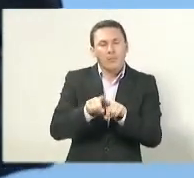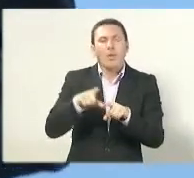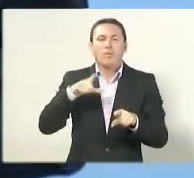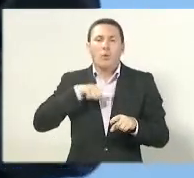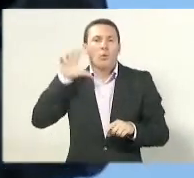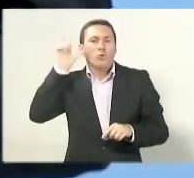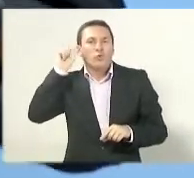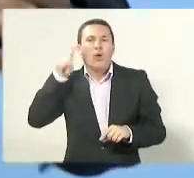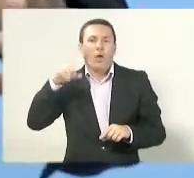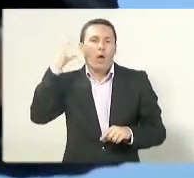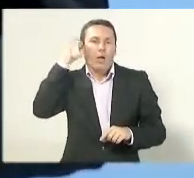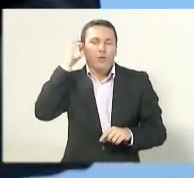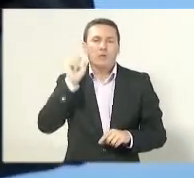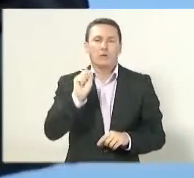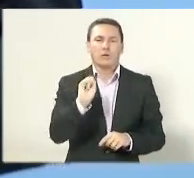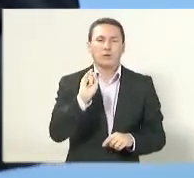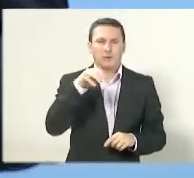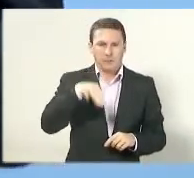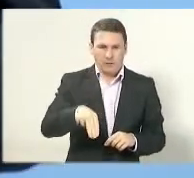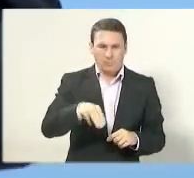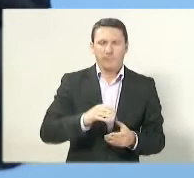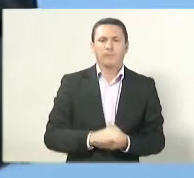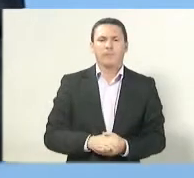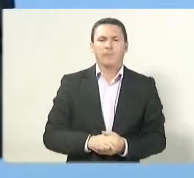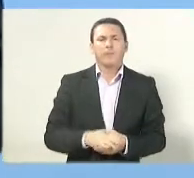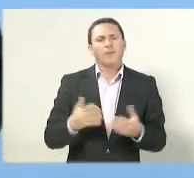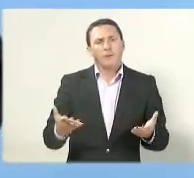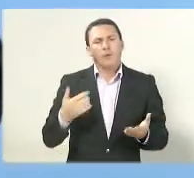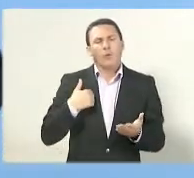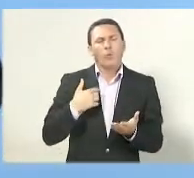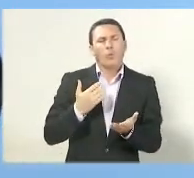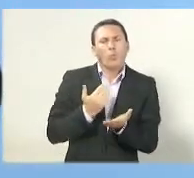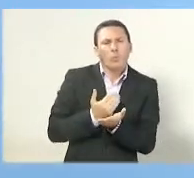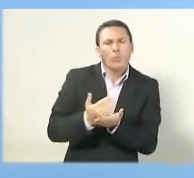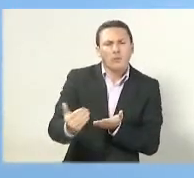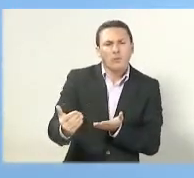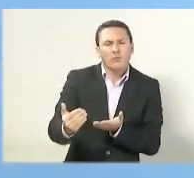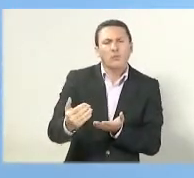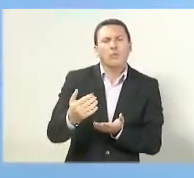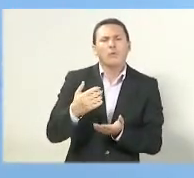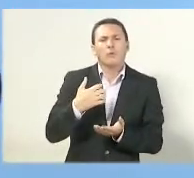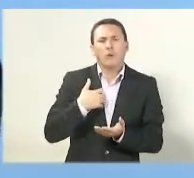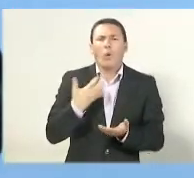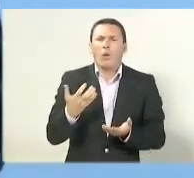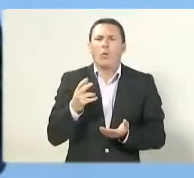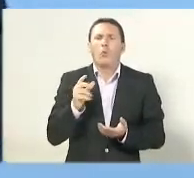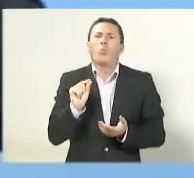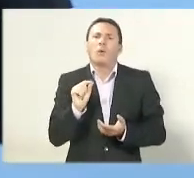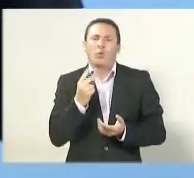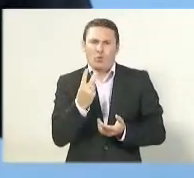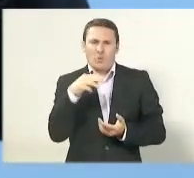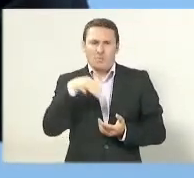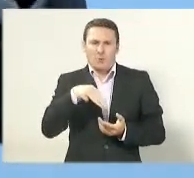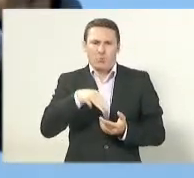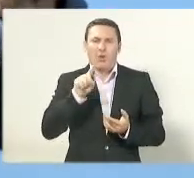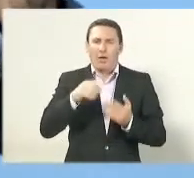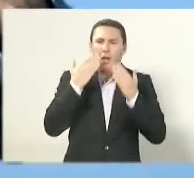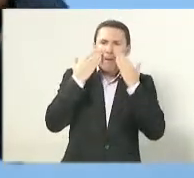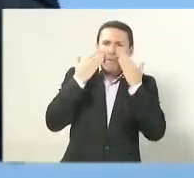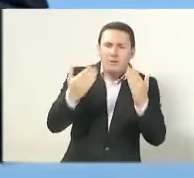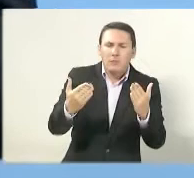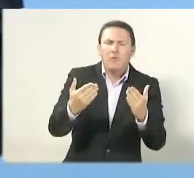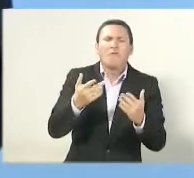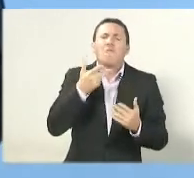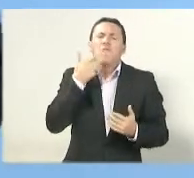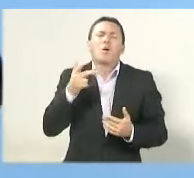uso dessa primeira intervenção nossa, dizendo que eu sou o candidato da presidenta Dilma